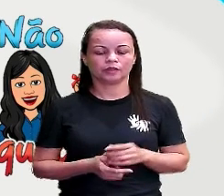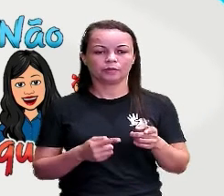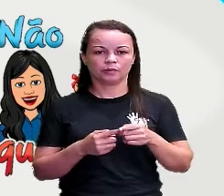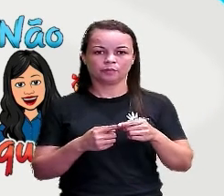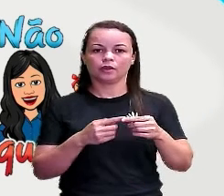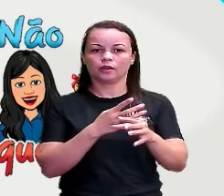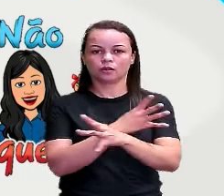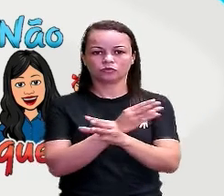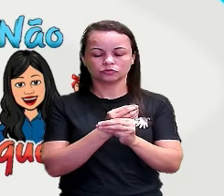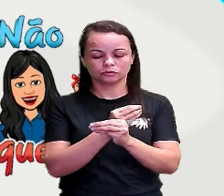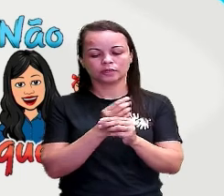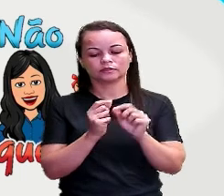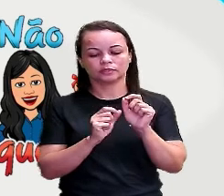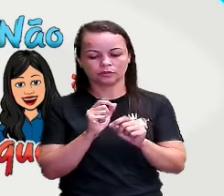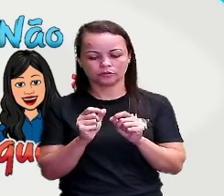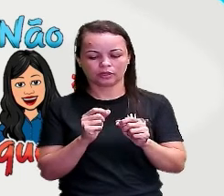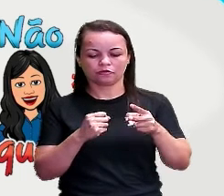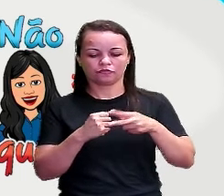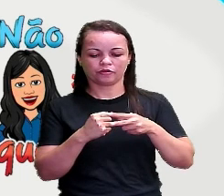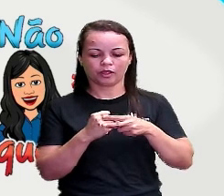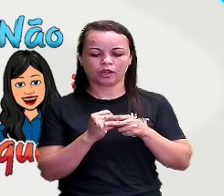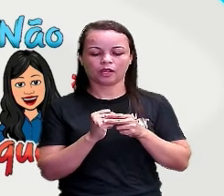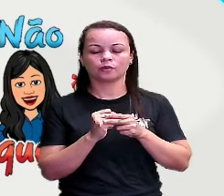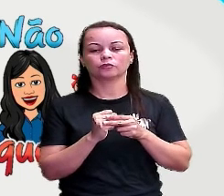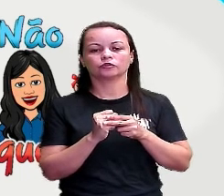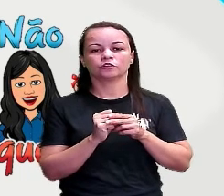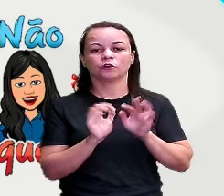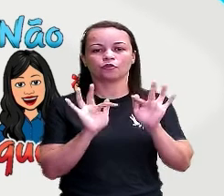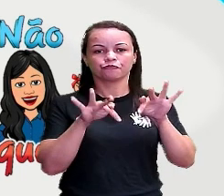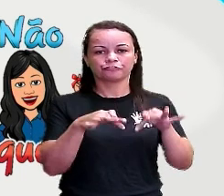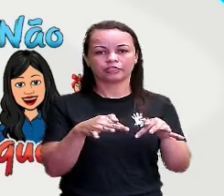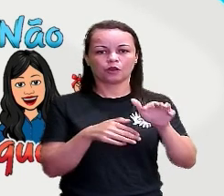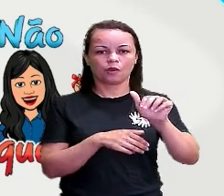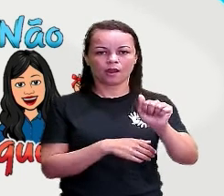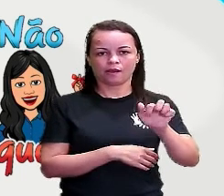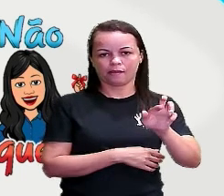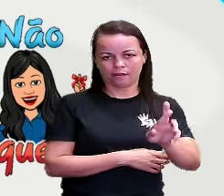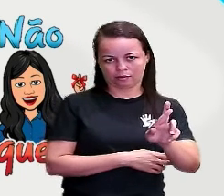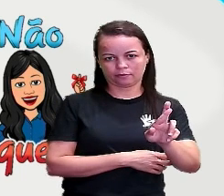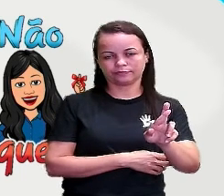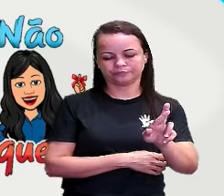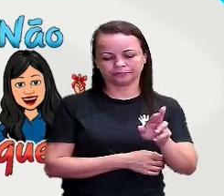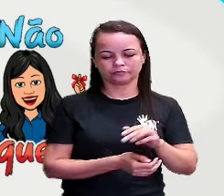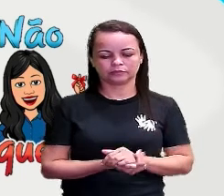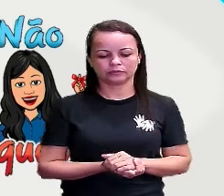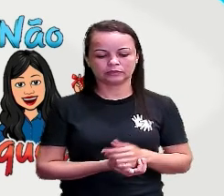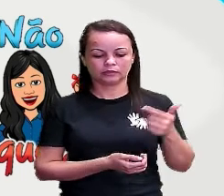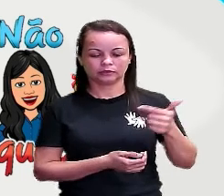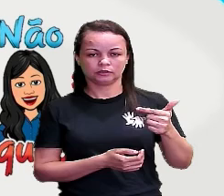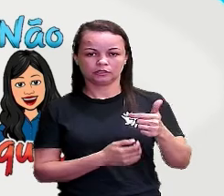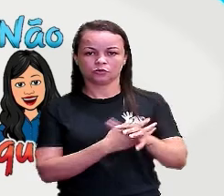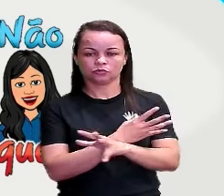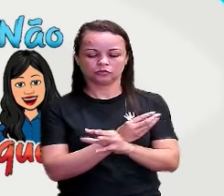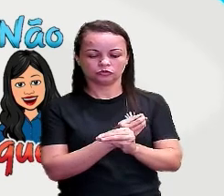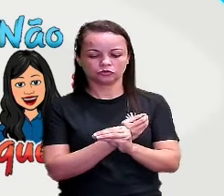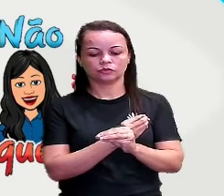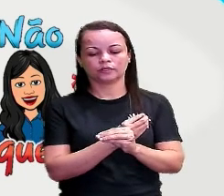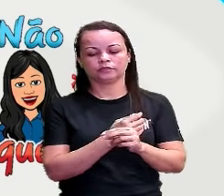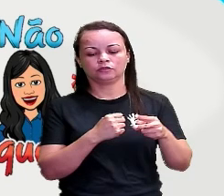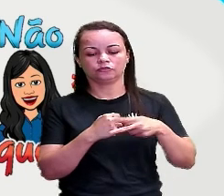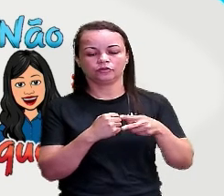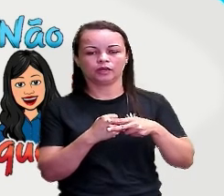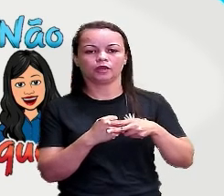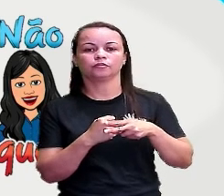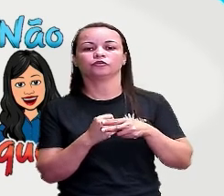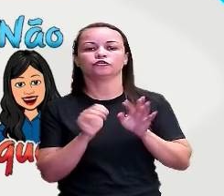conjugação são as dos verbos terminados em AR, AR, né? A segunda conjugação, verbos terminados em AR,